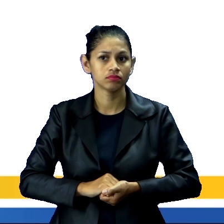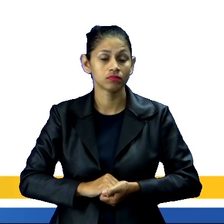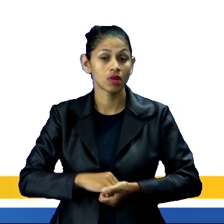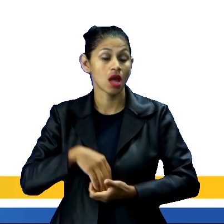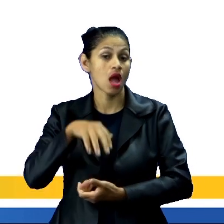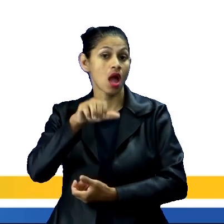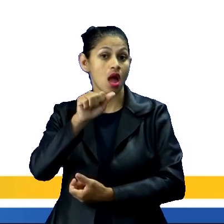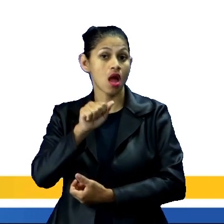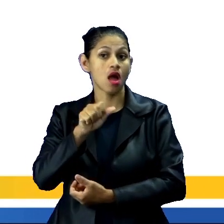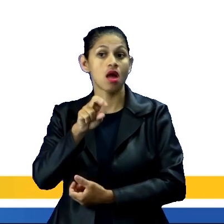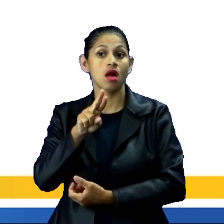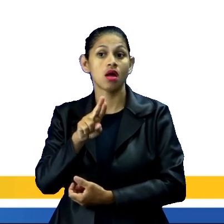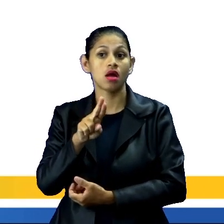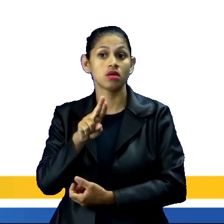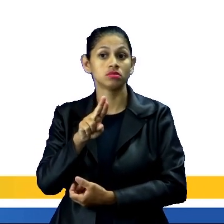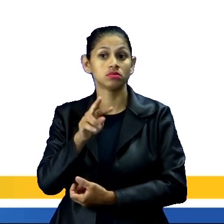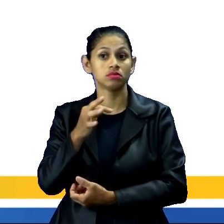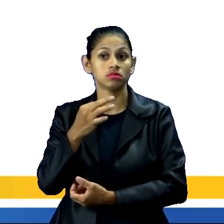austríacos, né?